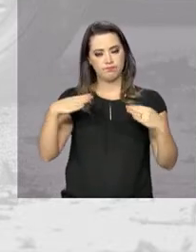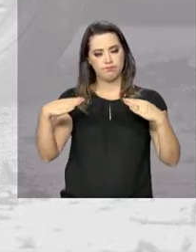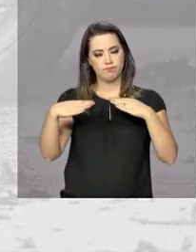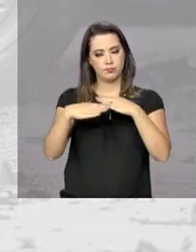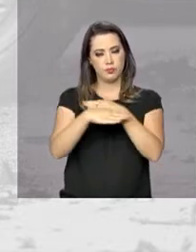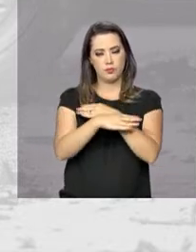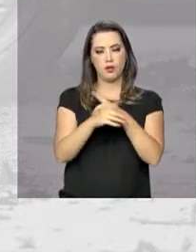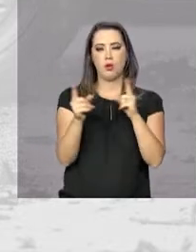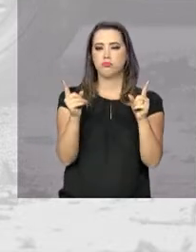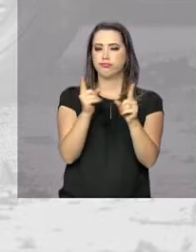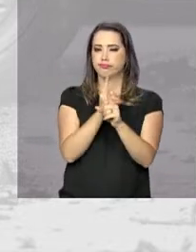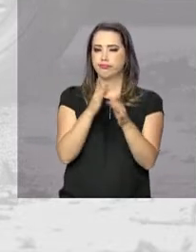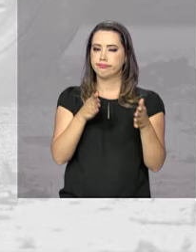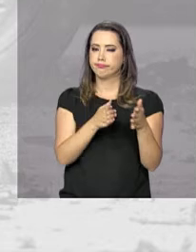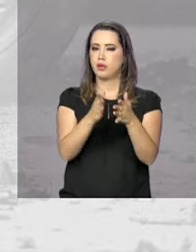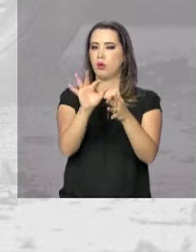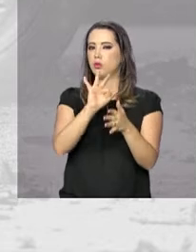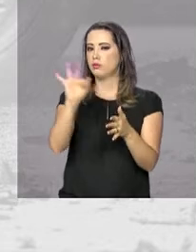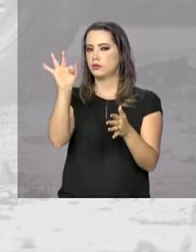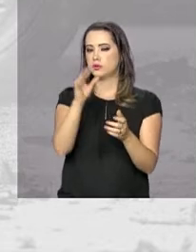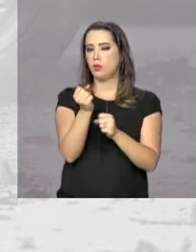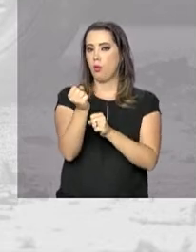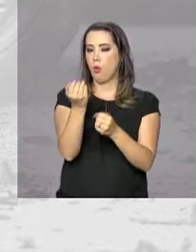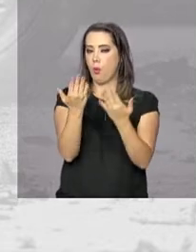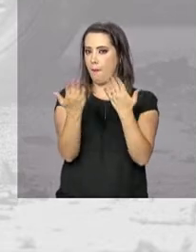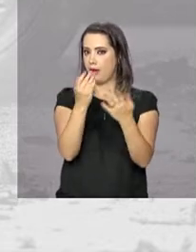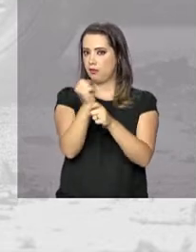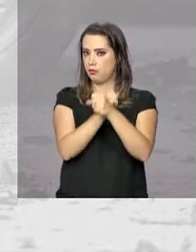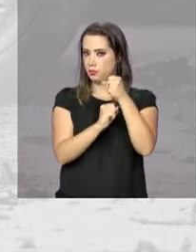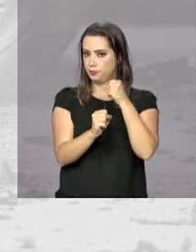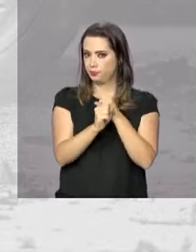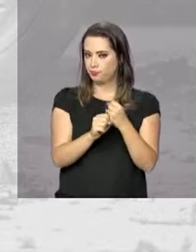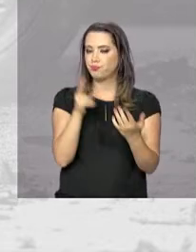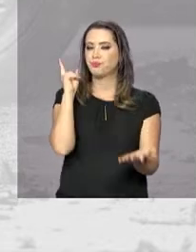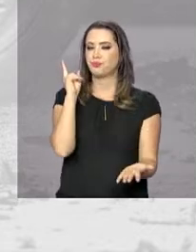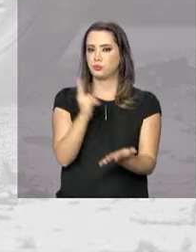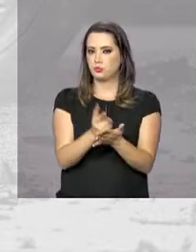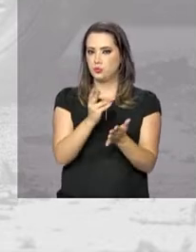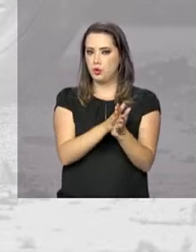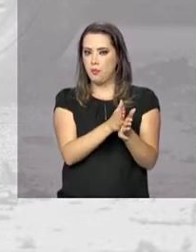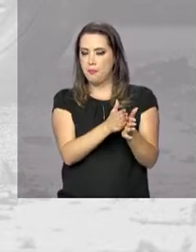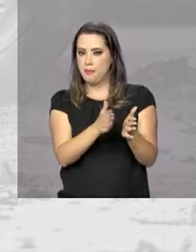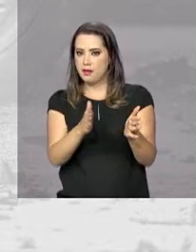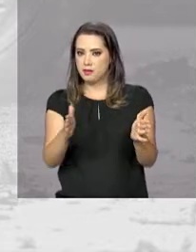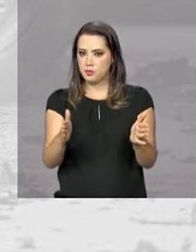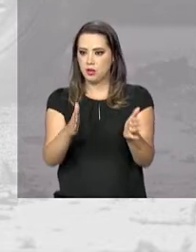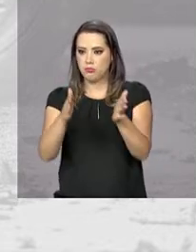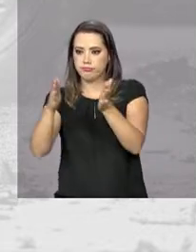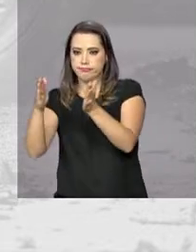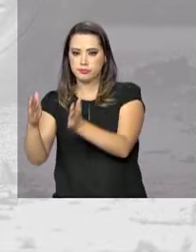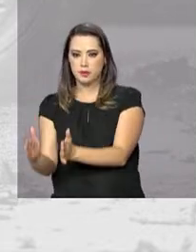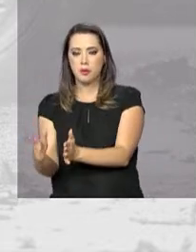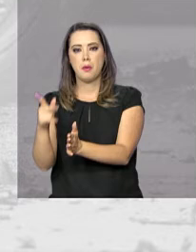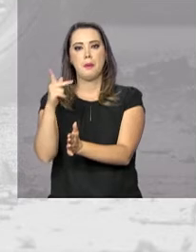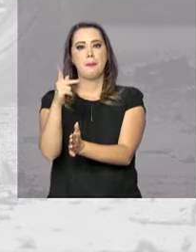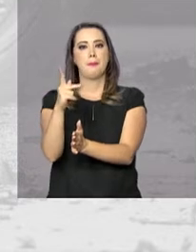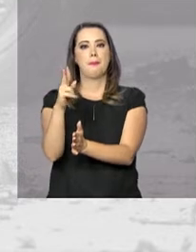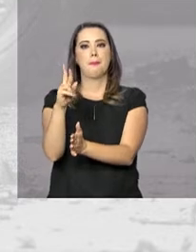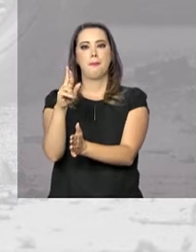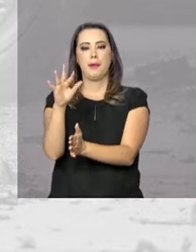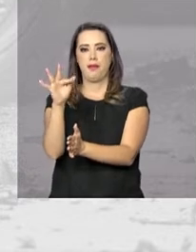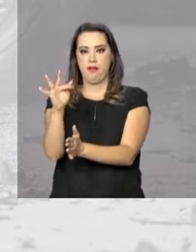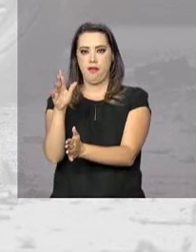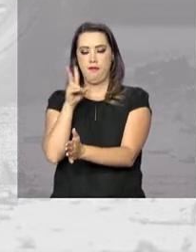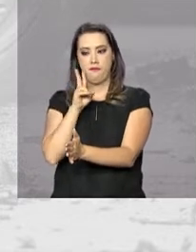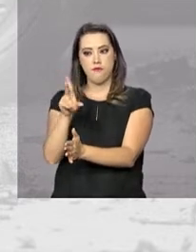federais em relação ao ano anterior. No mesmo período, a PRF registrou redução no número de óbitos, no